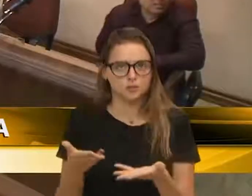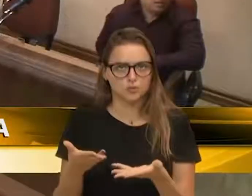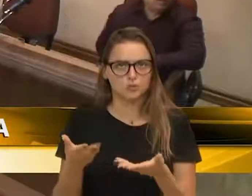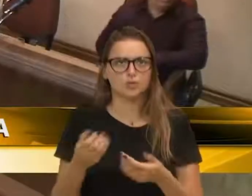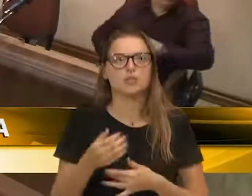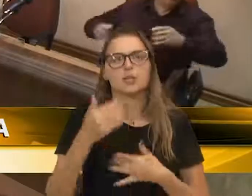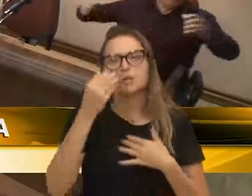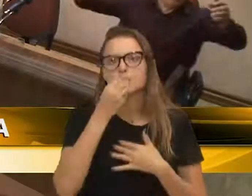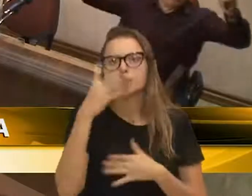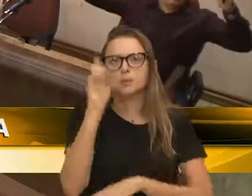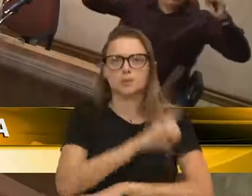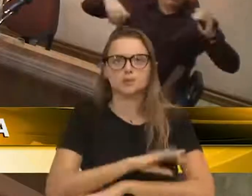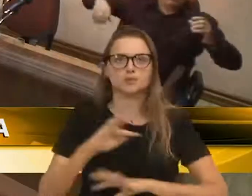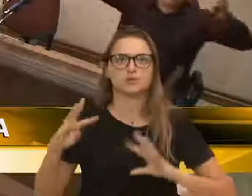Muito bom dia a todos.